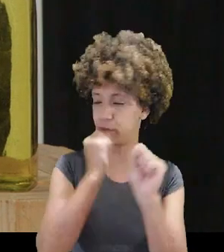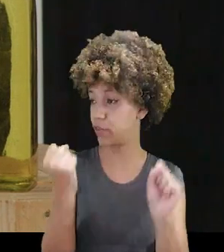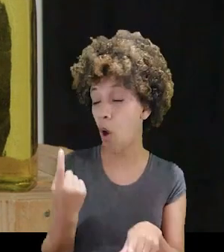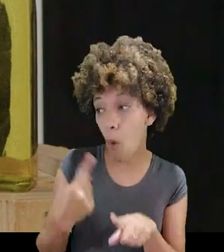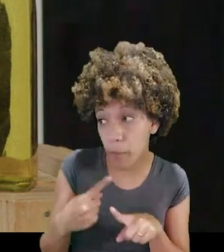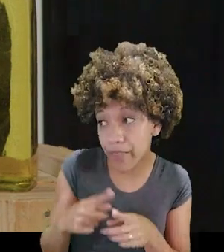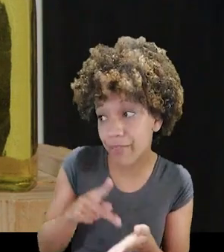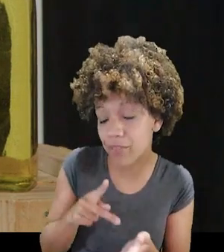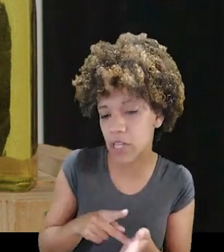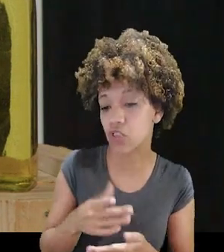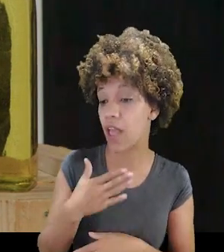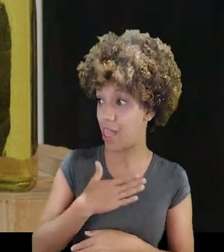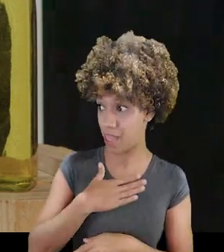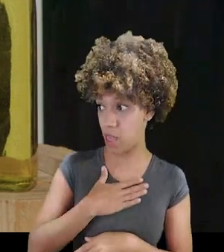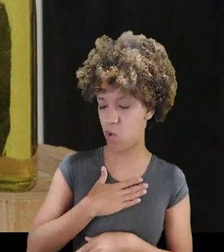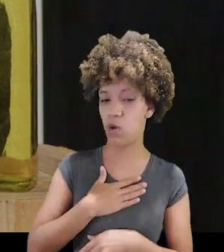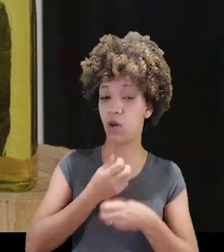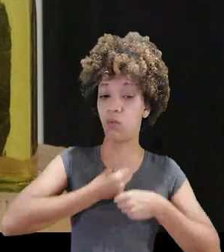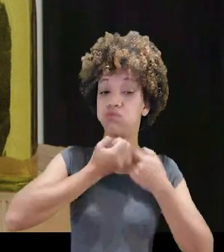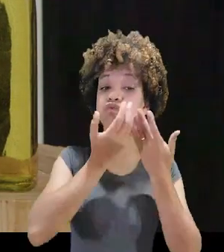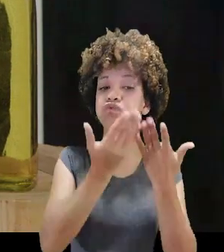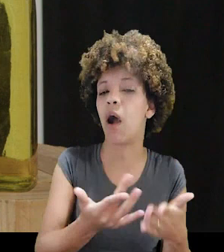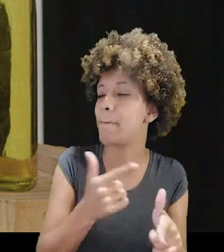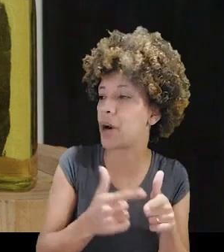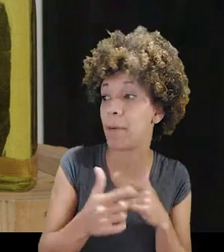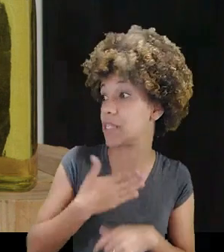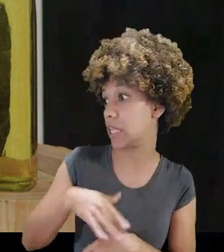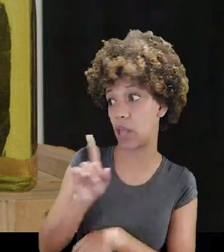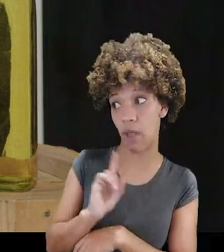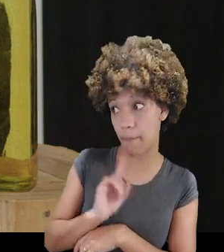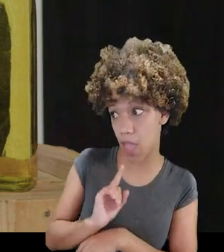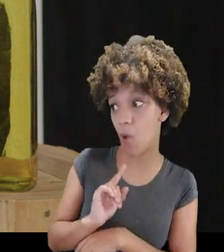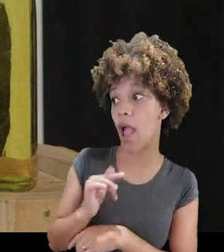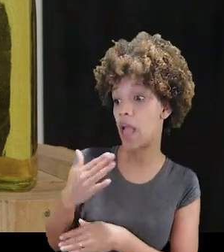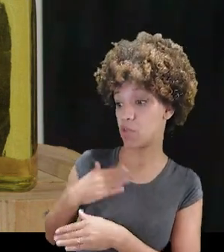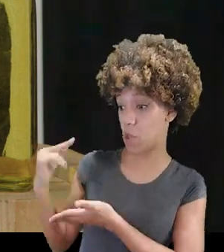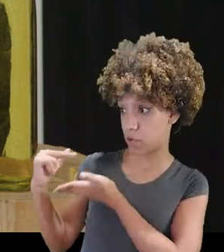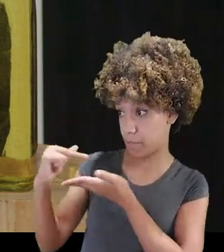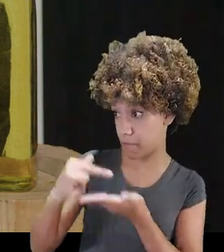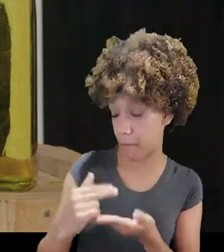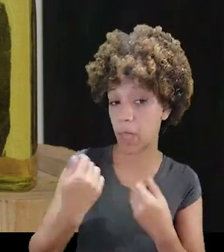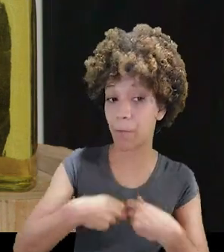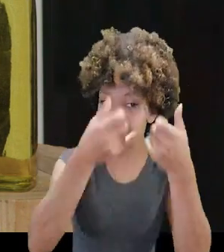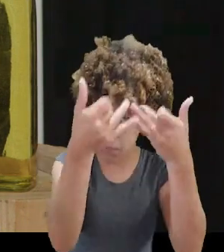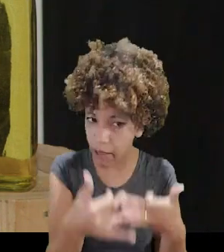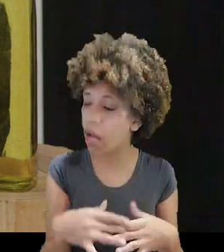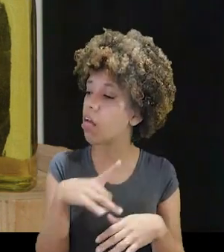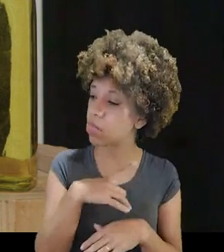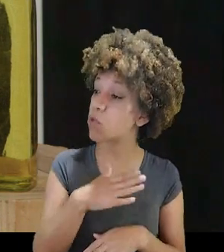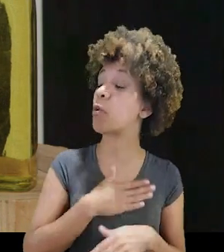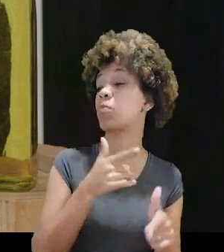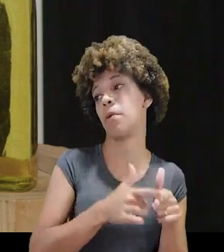é impossível. Porque, na verdade, eu estou levando os problemas que não são meus, muitas vezes, né? Que eu preciso descarregar.